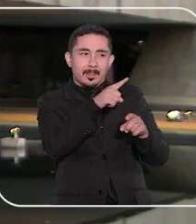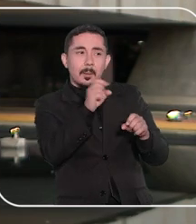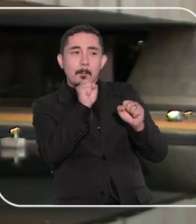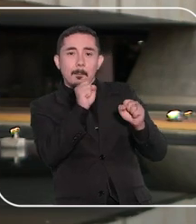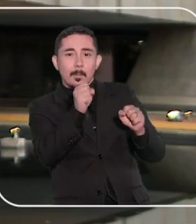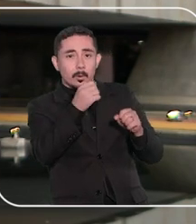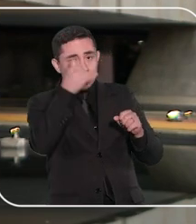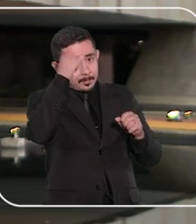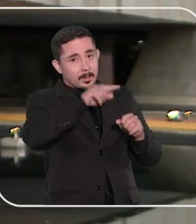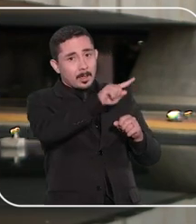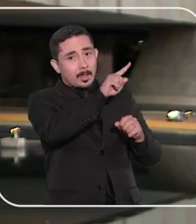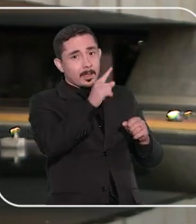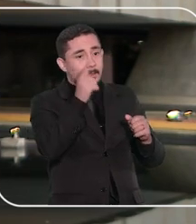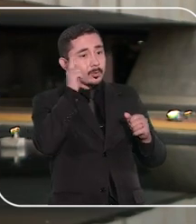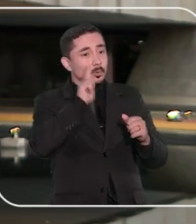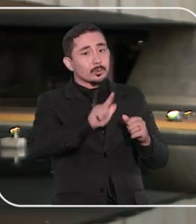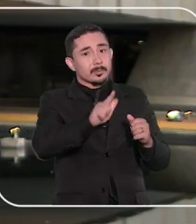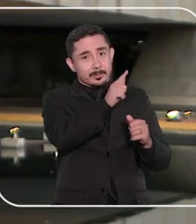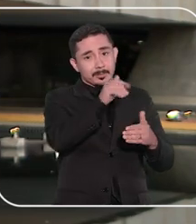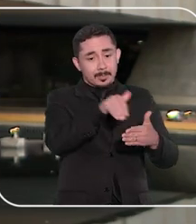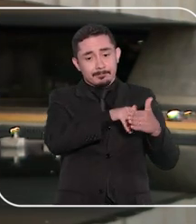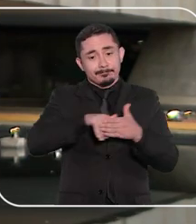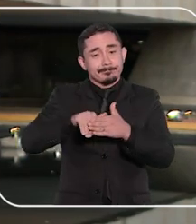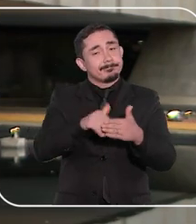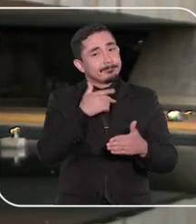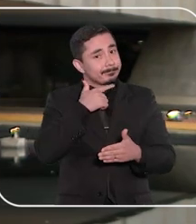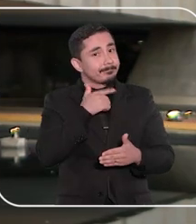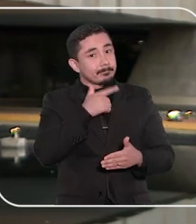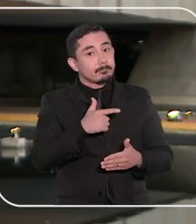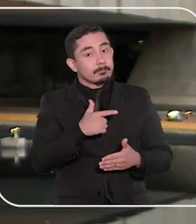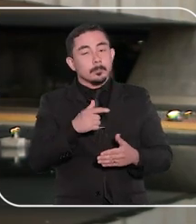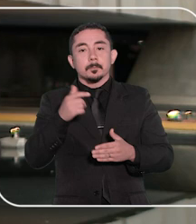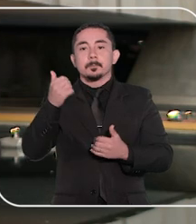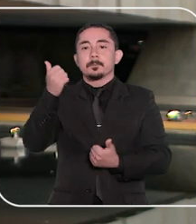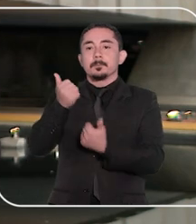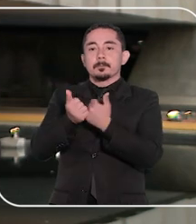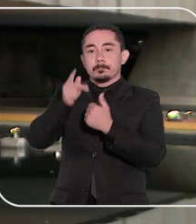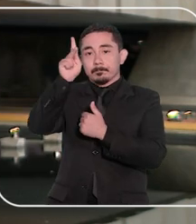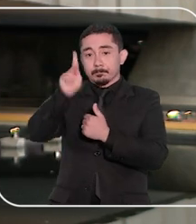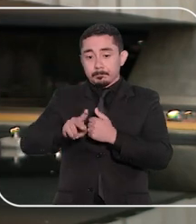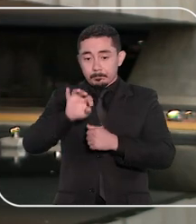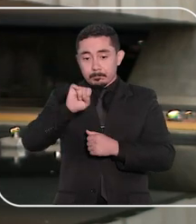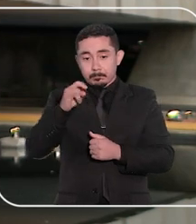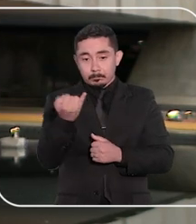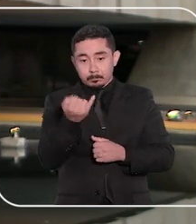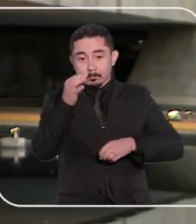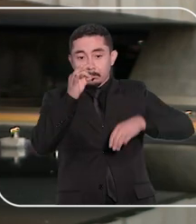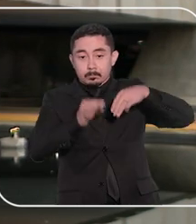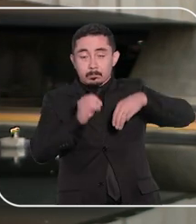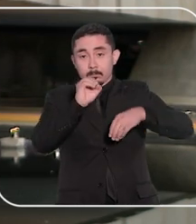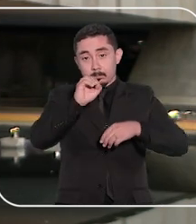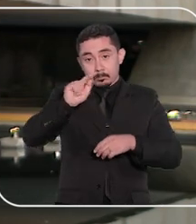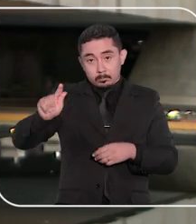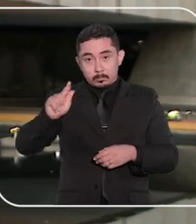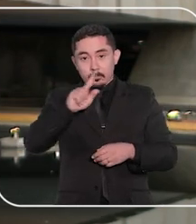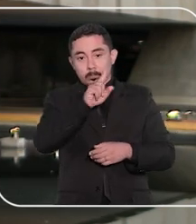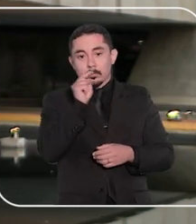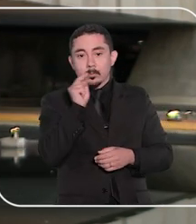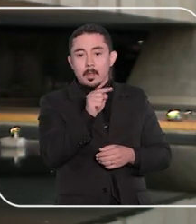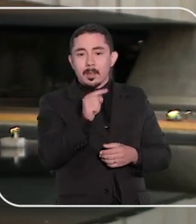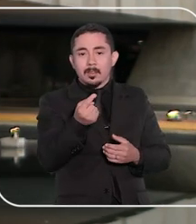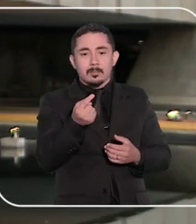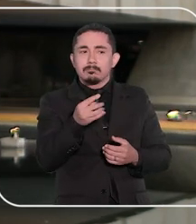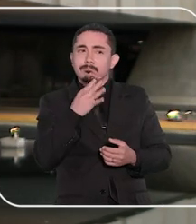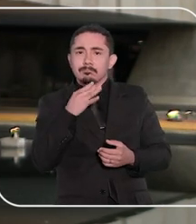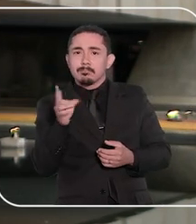da disputa eleitoral por conta da lei da ficha limpa. O vice-presidente do STJ, ministro Og Fernandes, no exercício